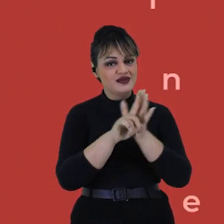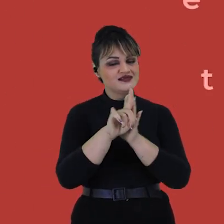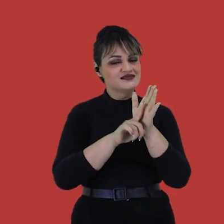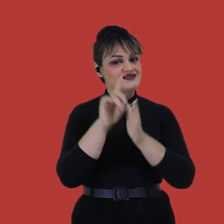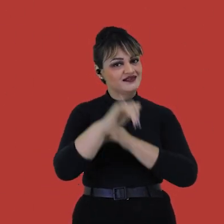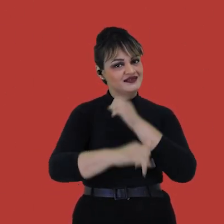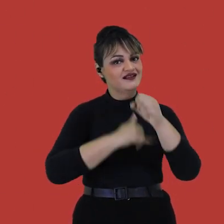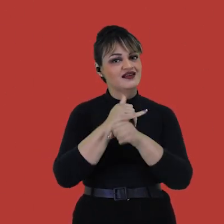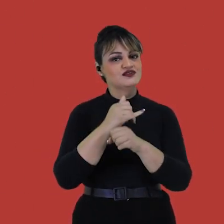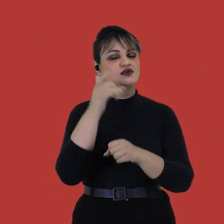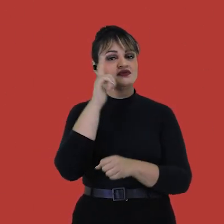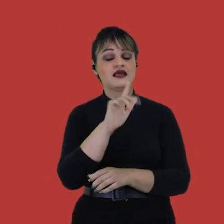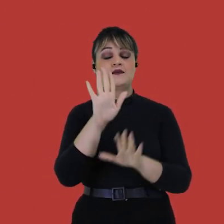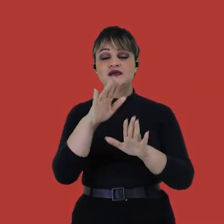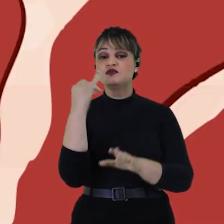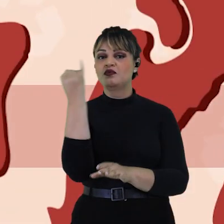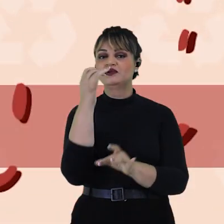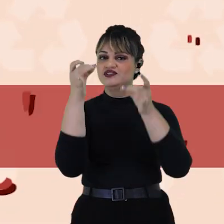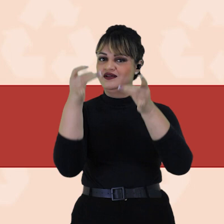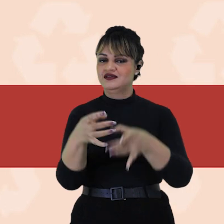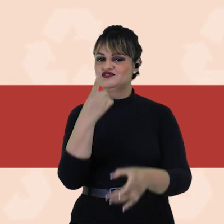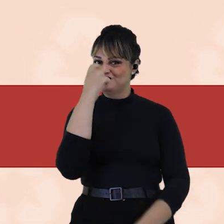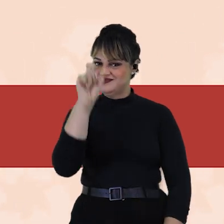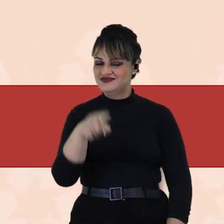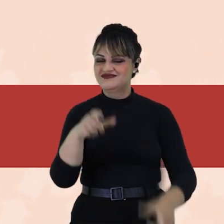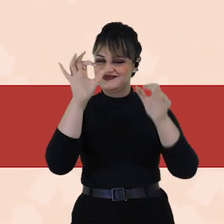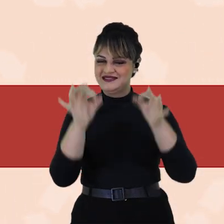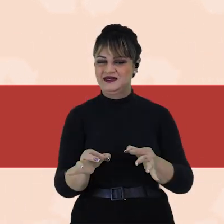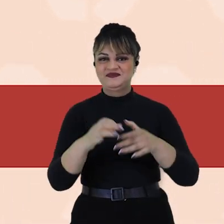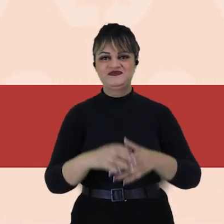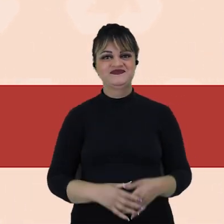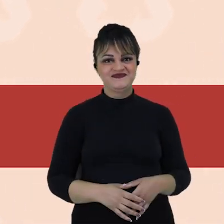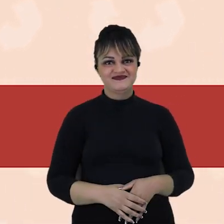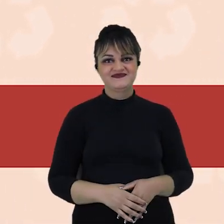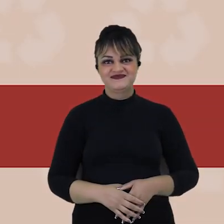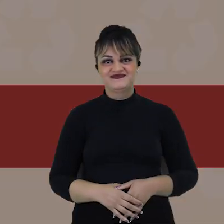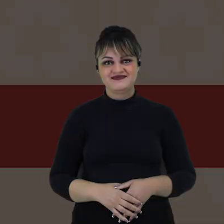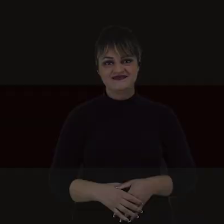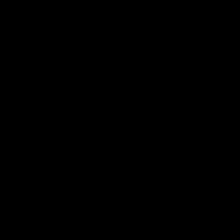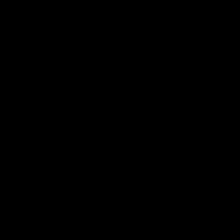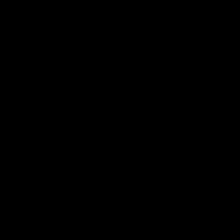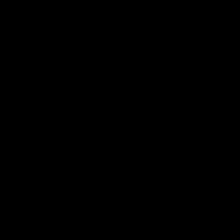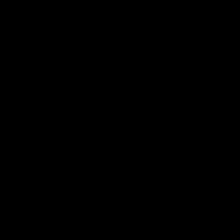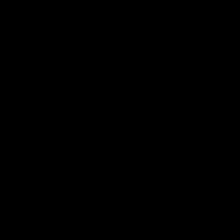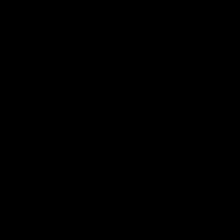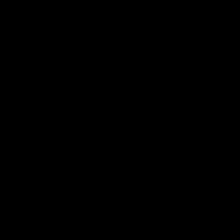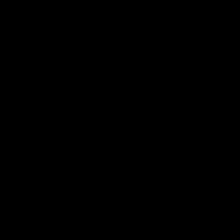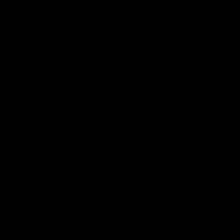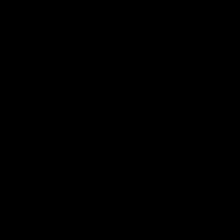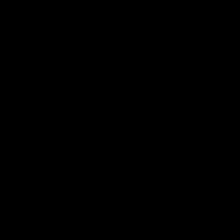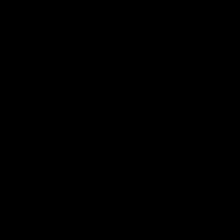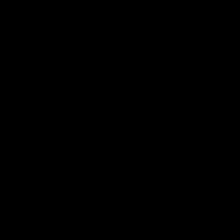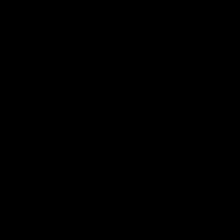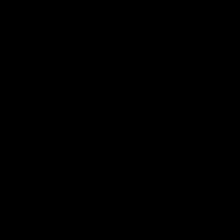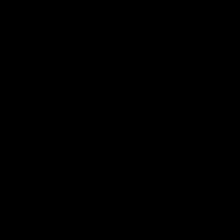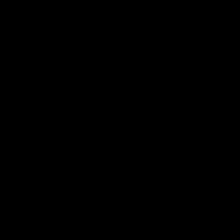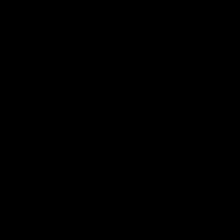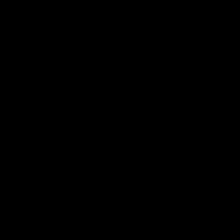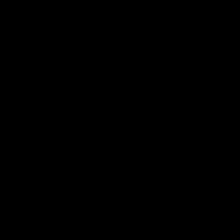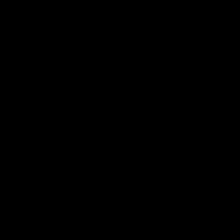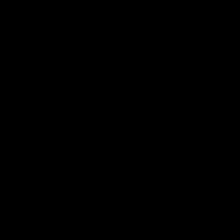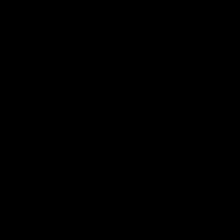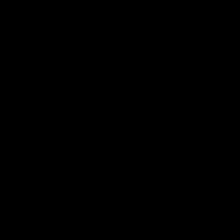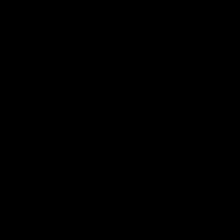faça uma pesquisa na internet. O importante é descartar tudo da maneira correta. Tribunal Regional do Trabalho, Segunda